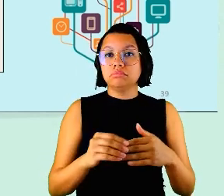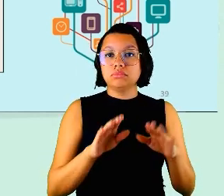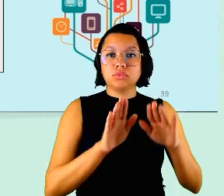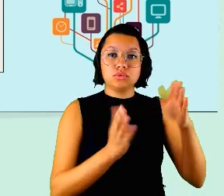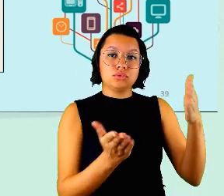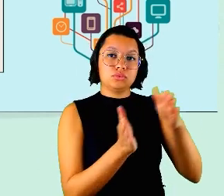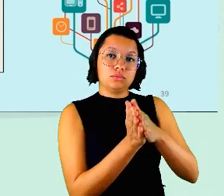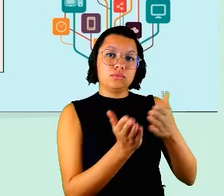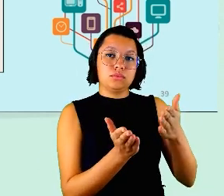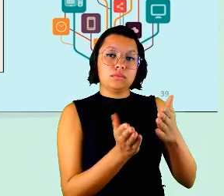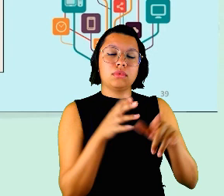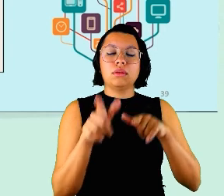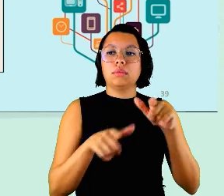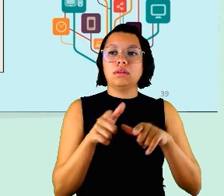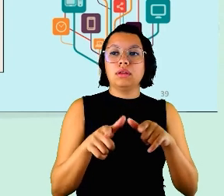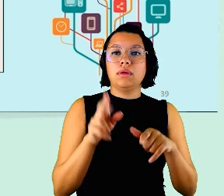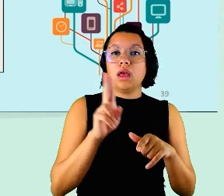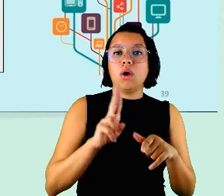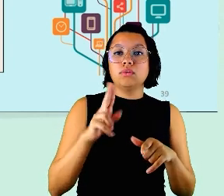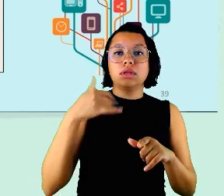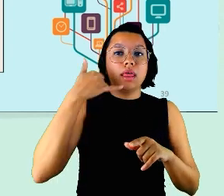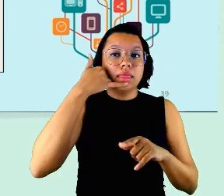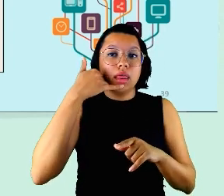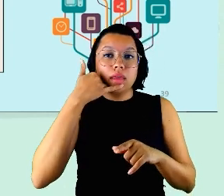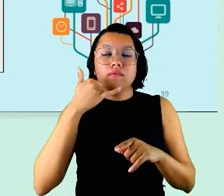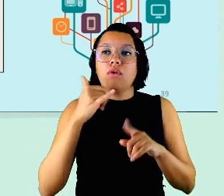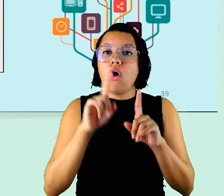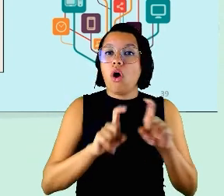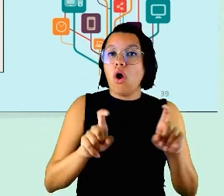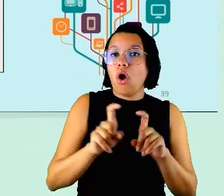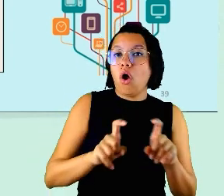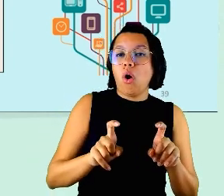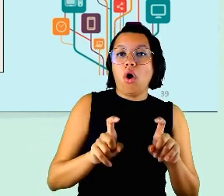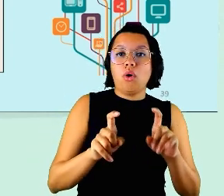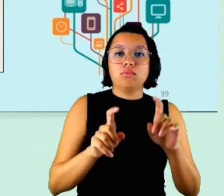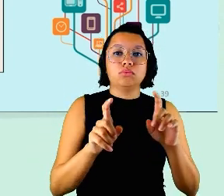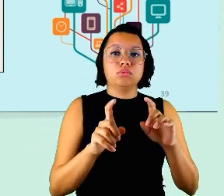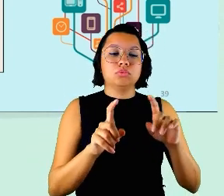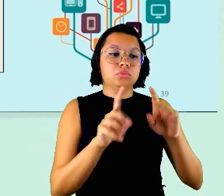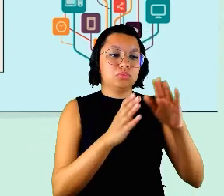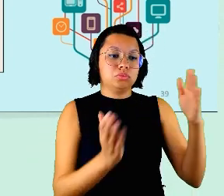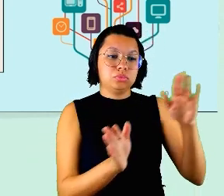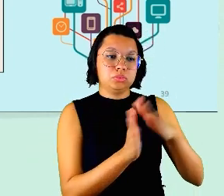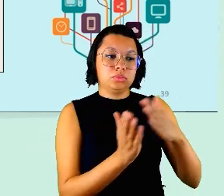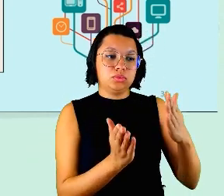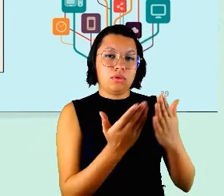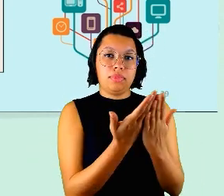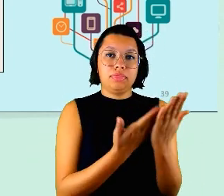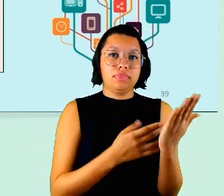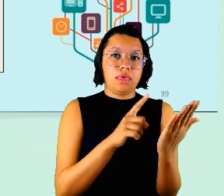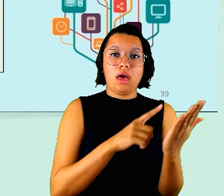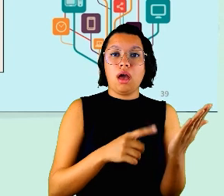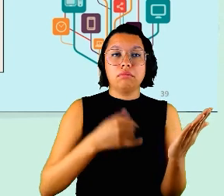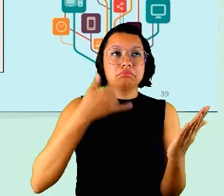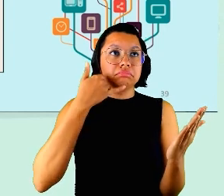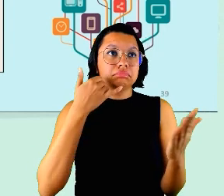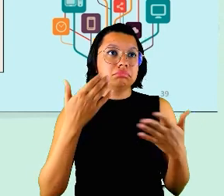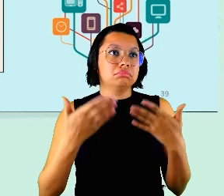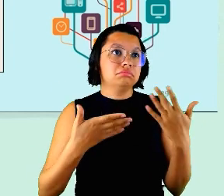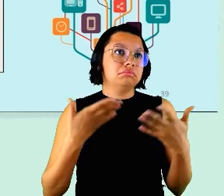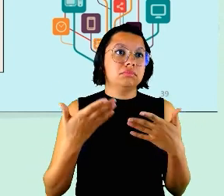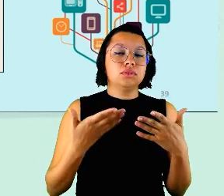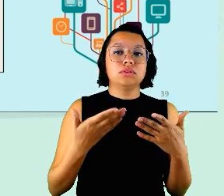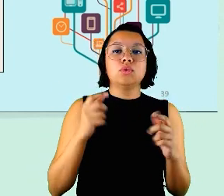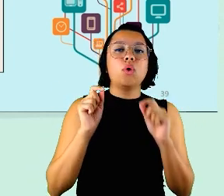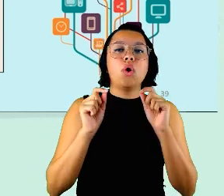trabalhar as pessoas usam smartphone computador notebook tablet usam tudo telefone né então o que a gente está